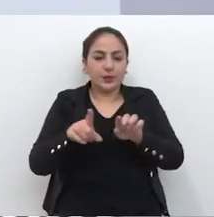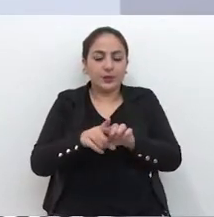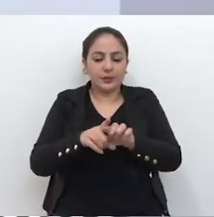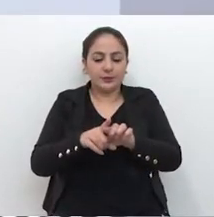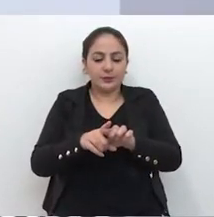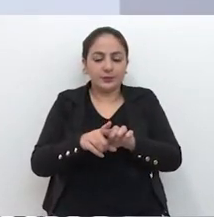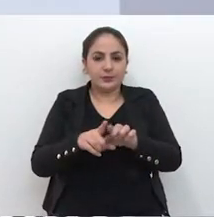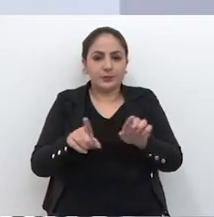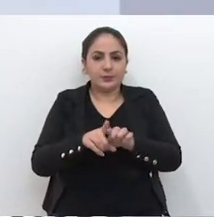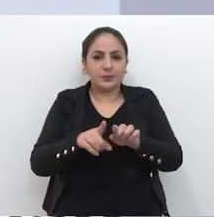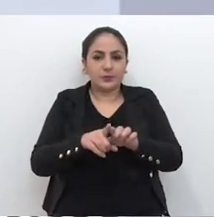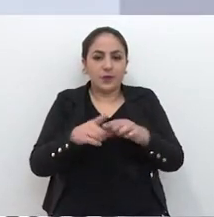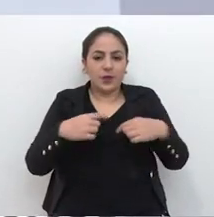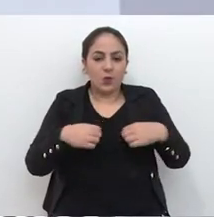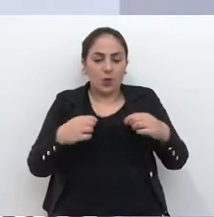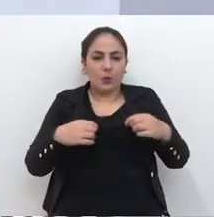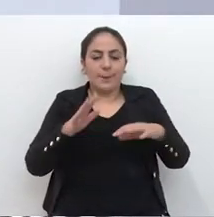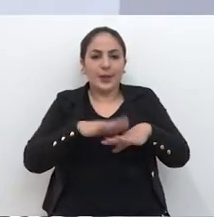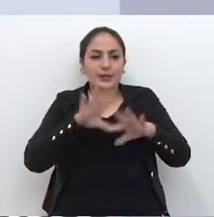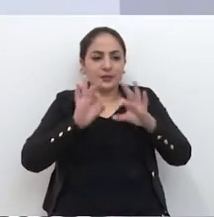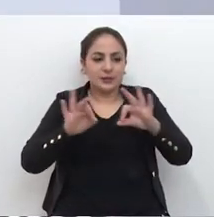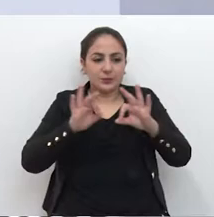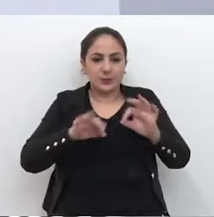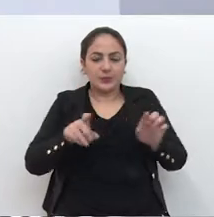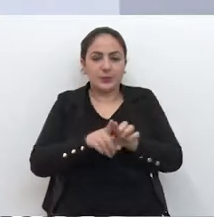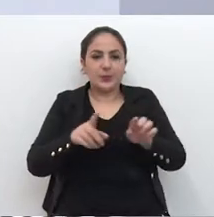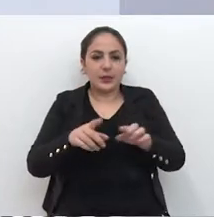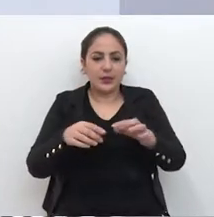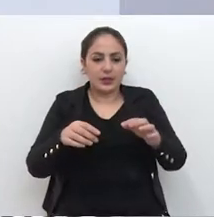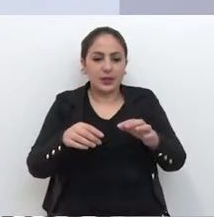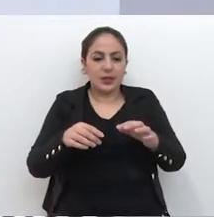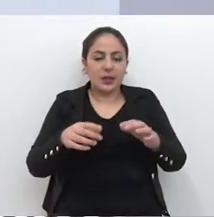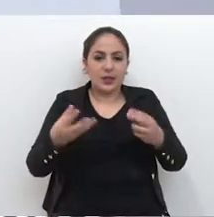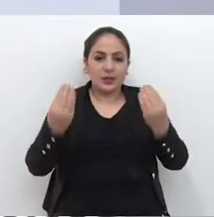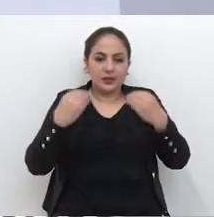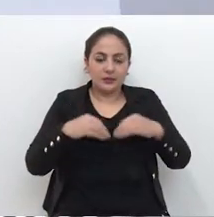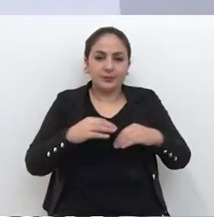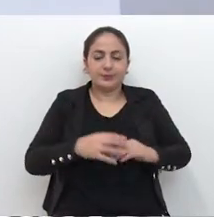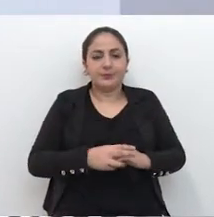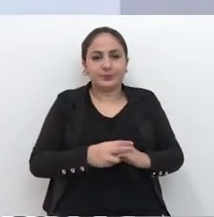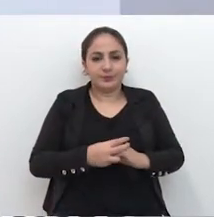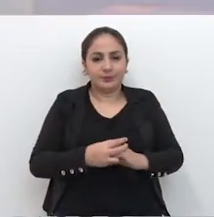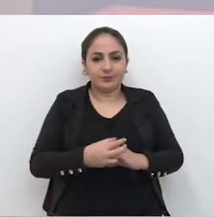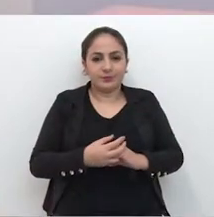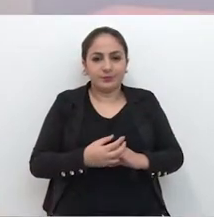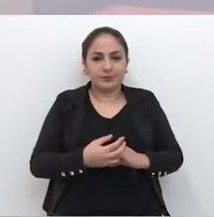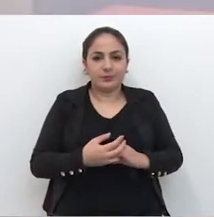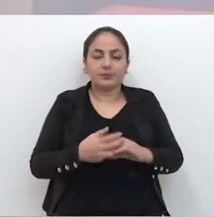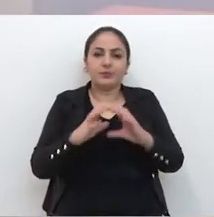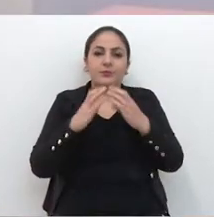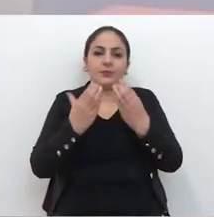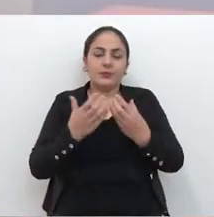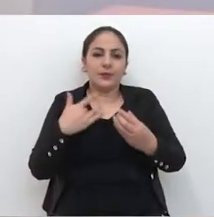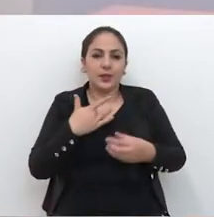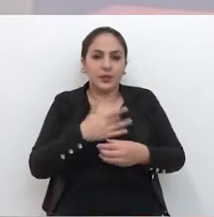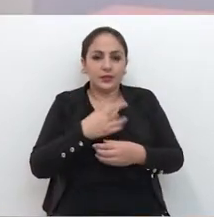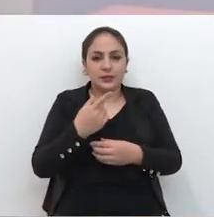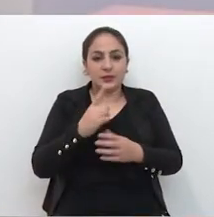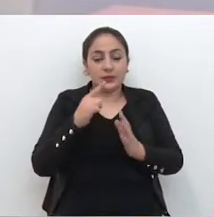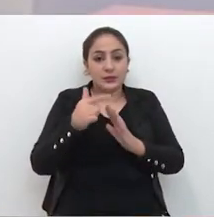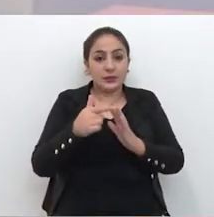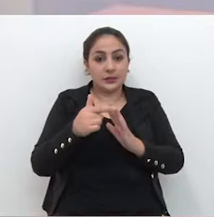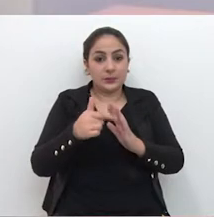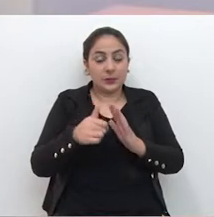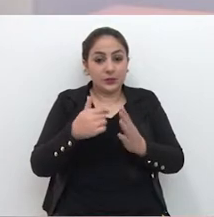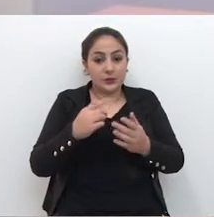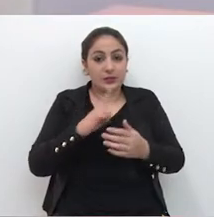melhor, e também o uniforme, por mais simples que seja, também reveste o servidor de uma autoridade. E o Câmara Saúde, que